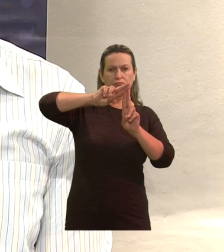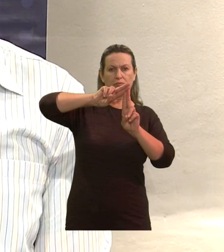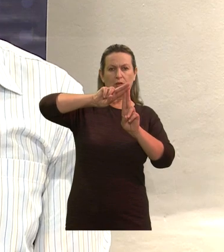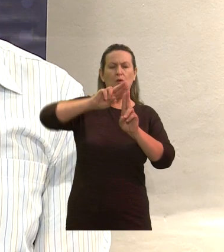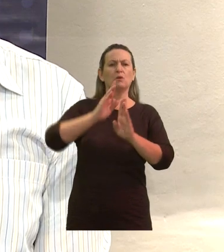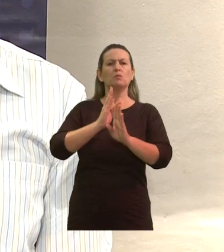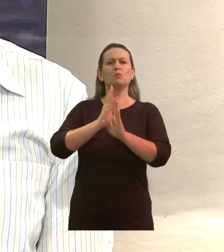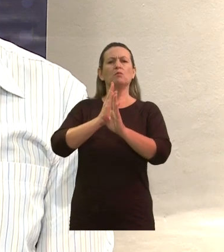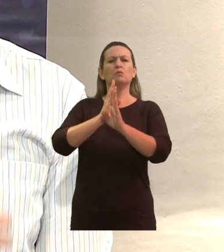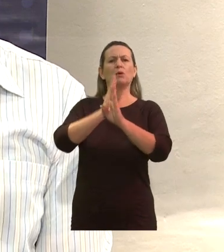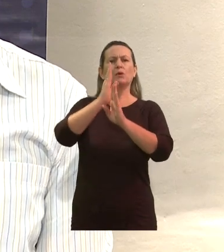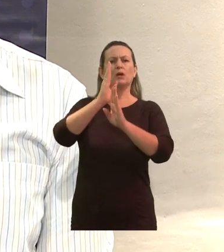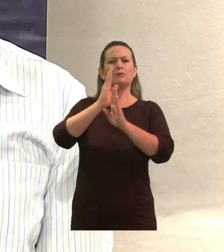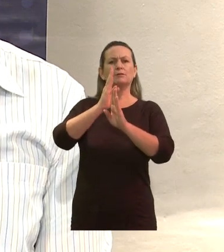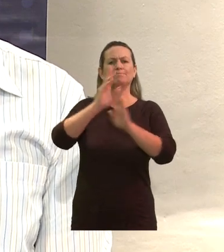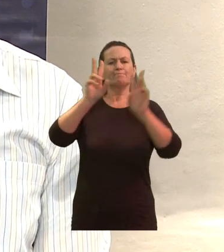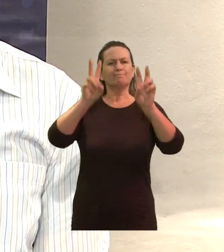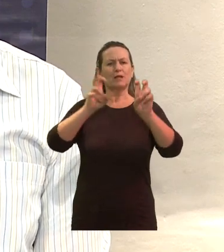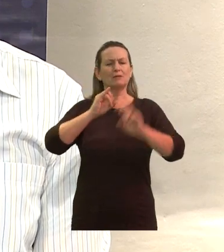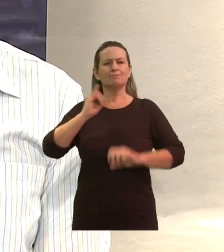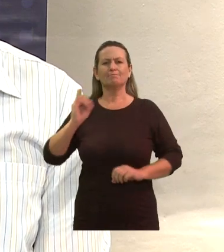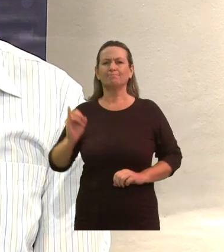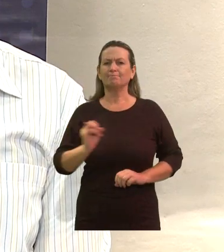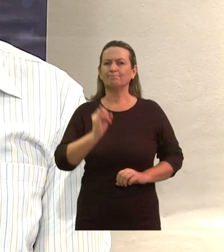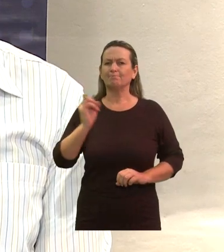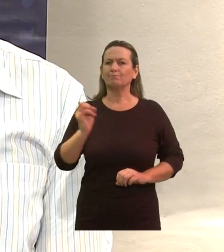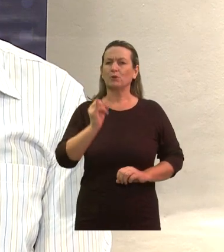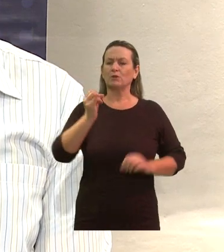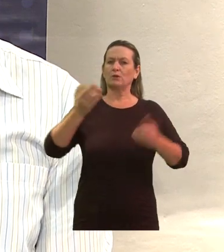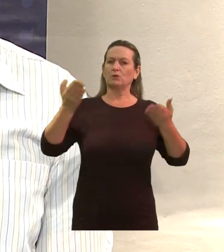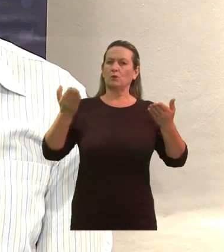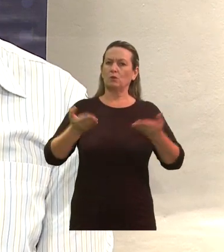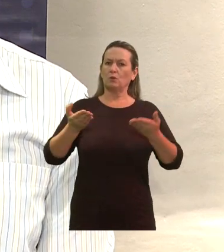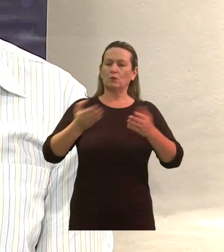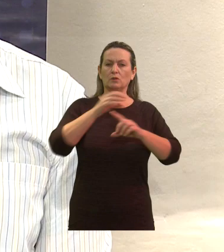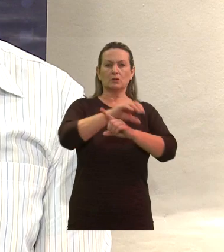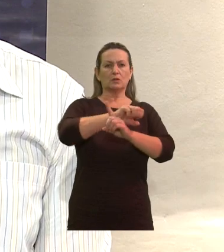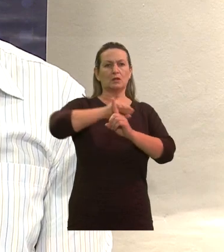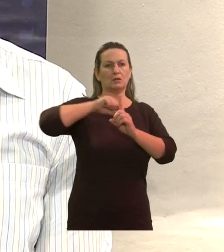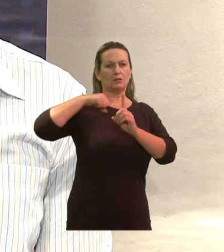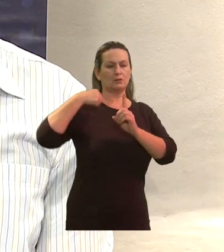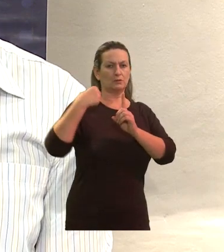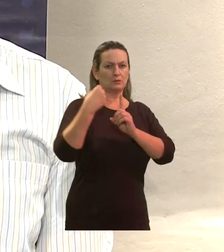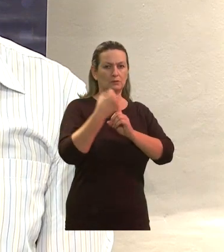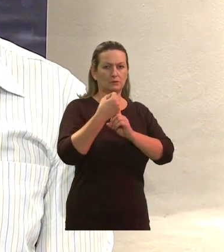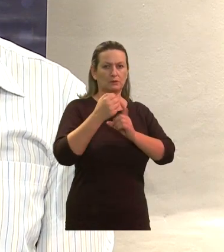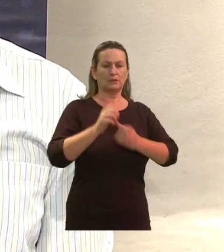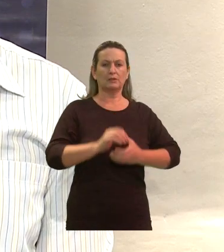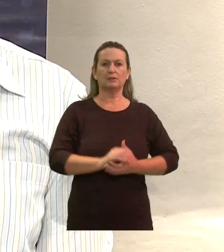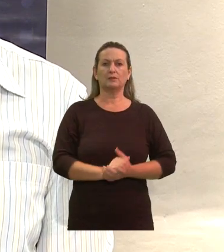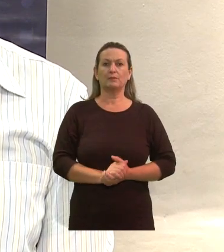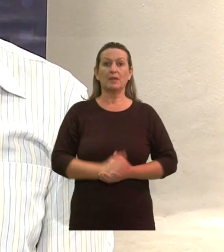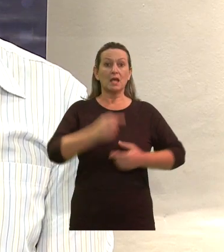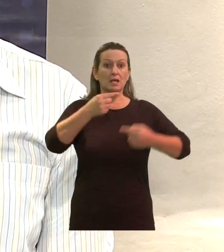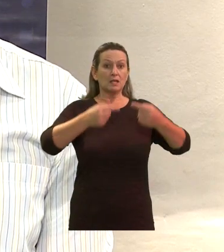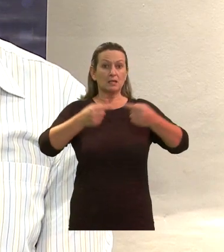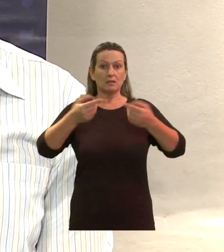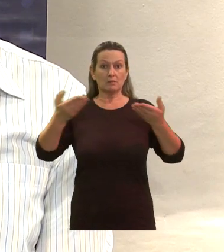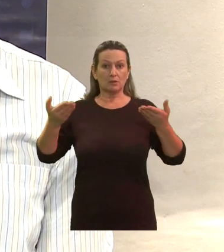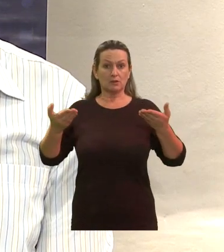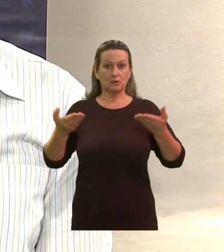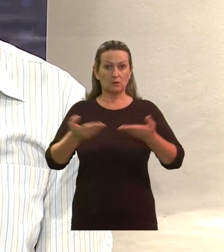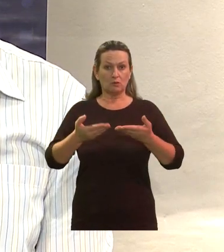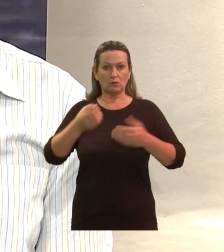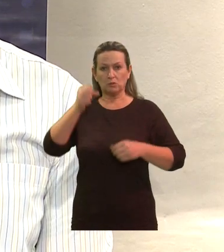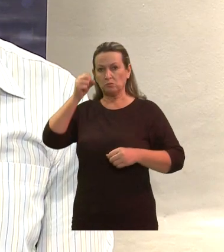por haver uma relevância muito atual em nossa sociedade. O nosso tema de hoje